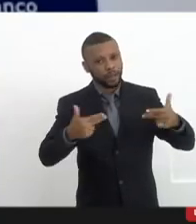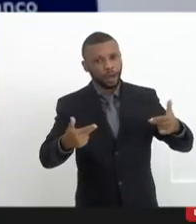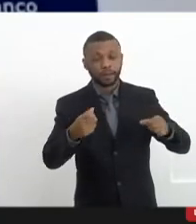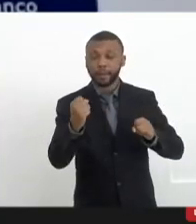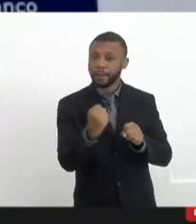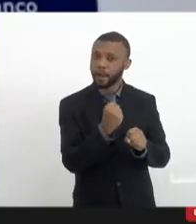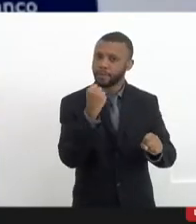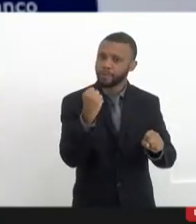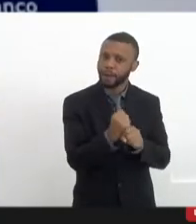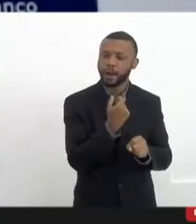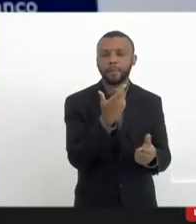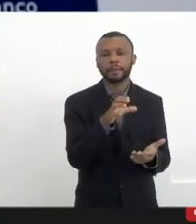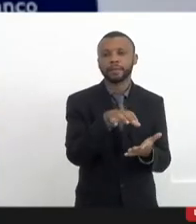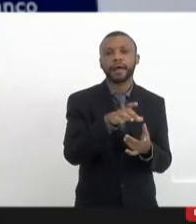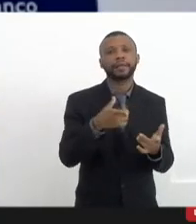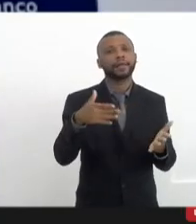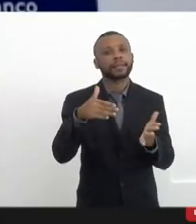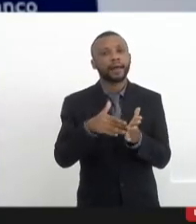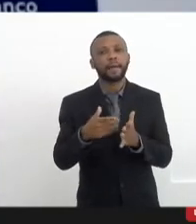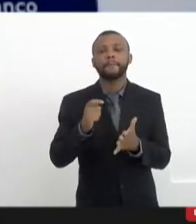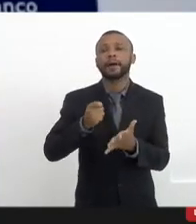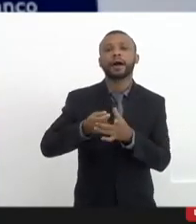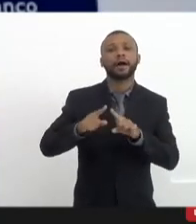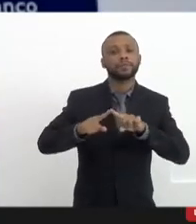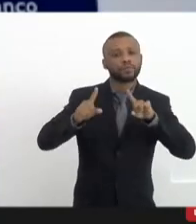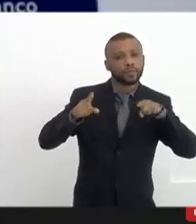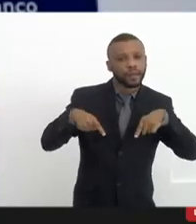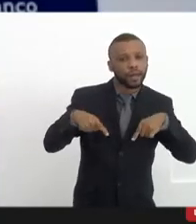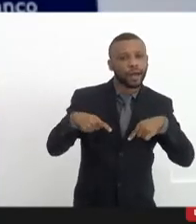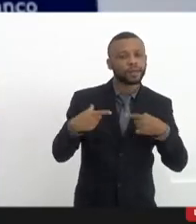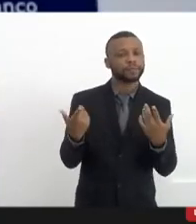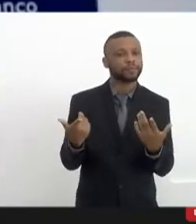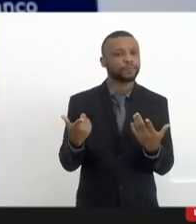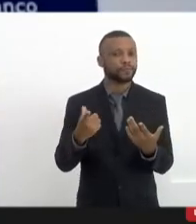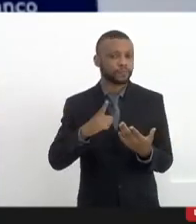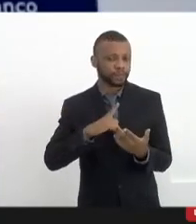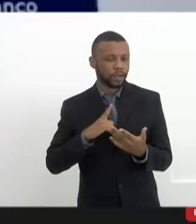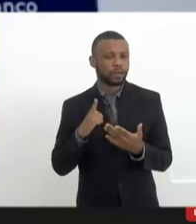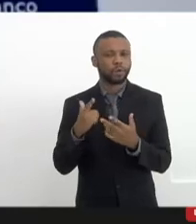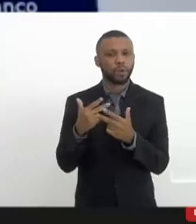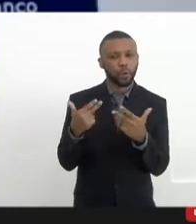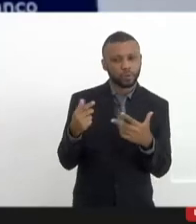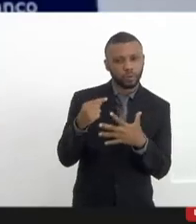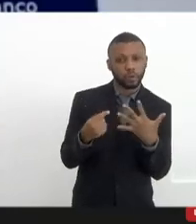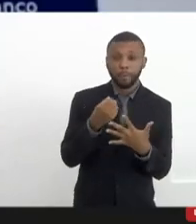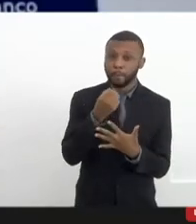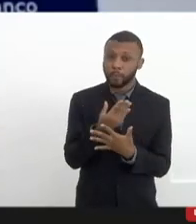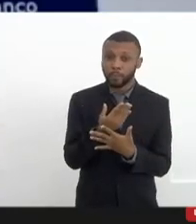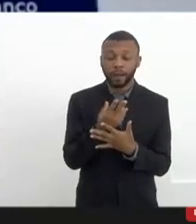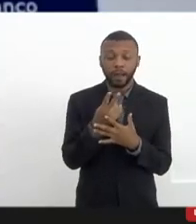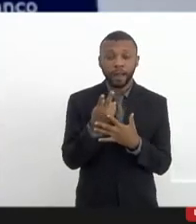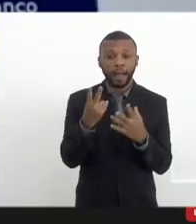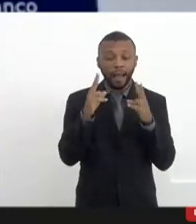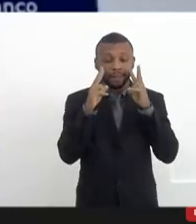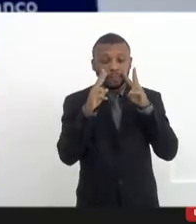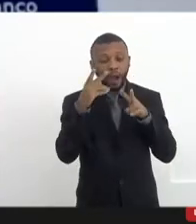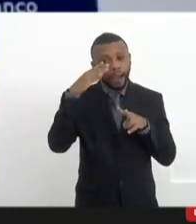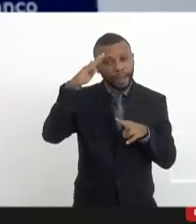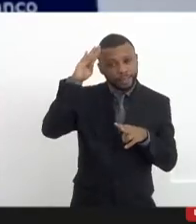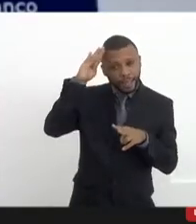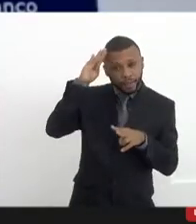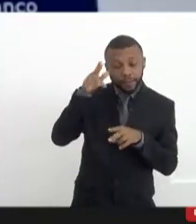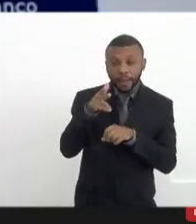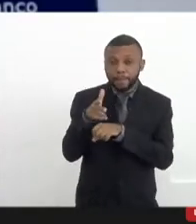e até pagar funcionários. Ou eles pensam que faziam estudo no amor. A visão acadêmica de que mídias